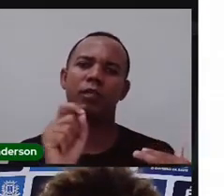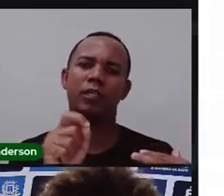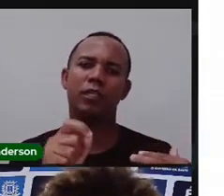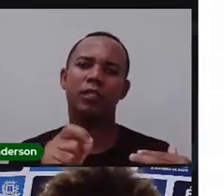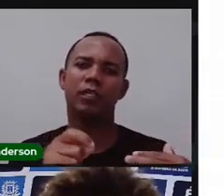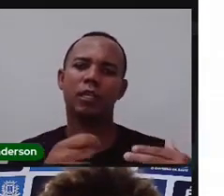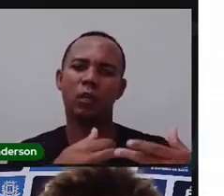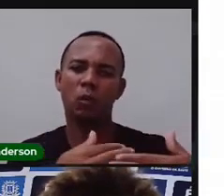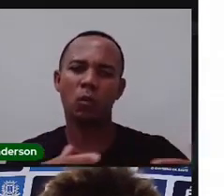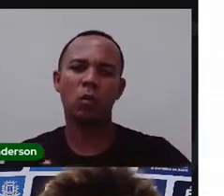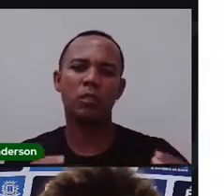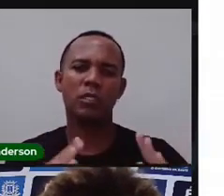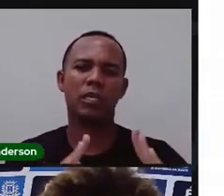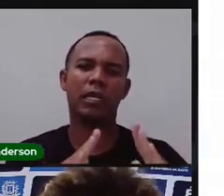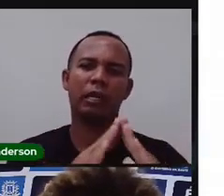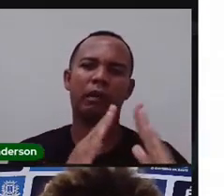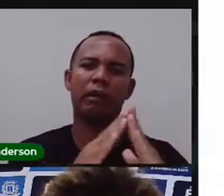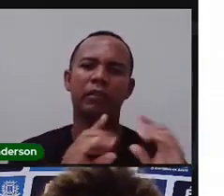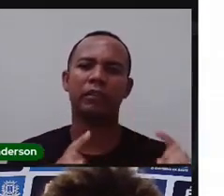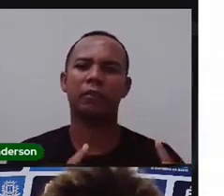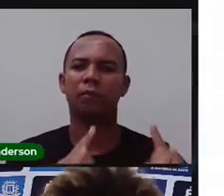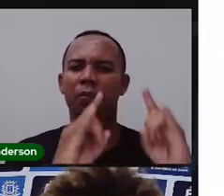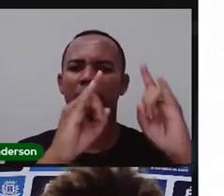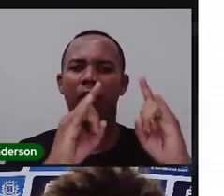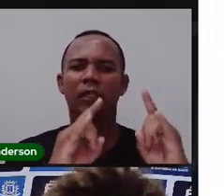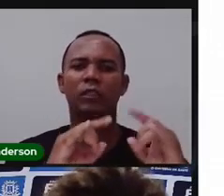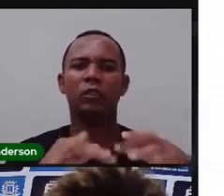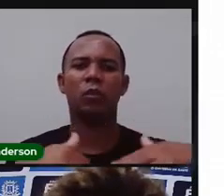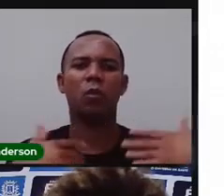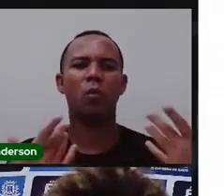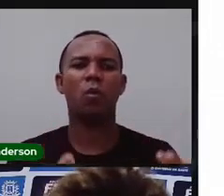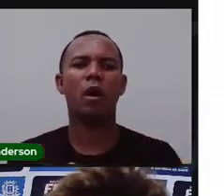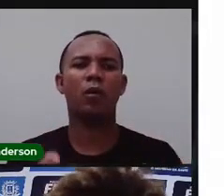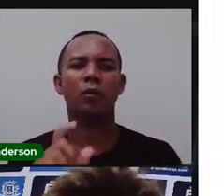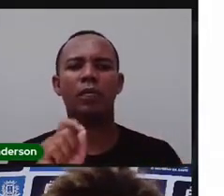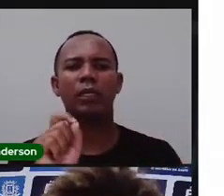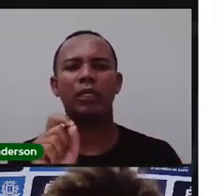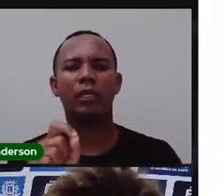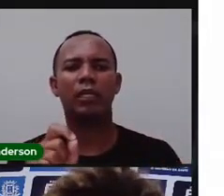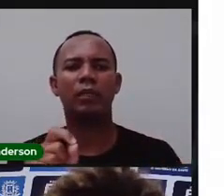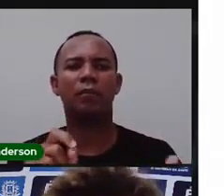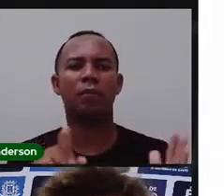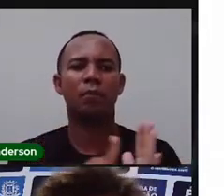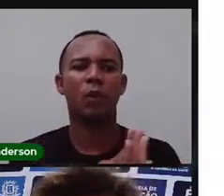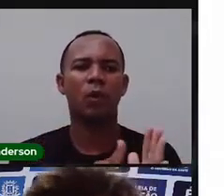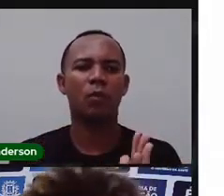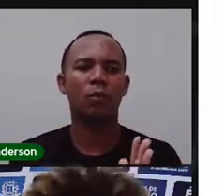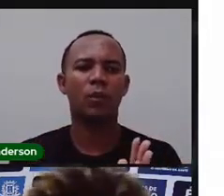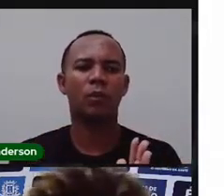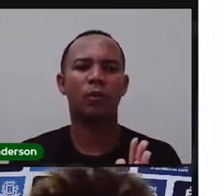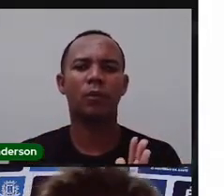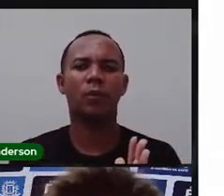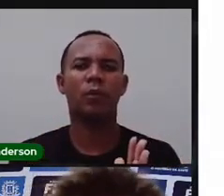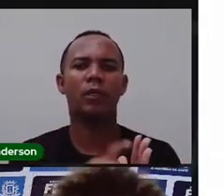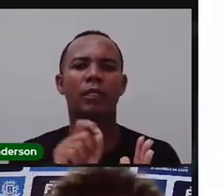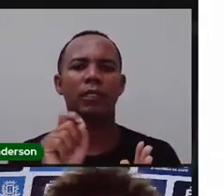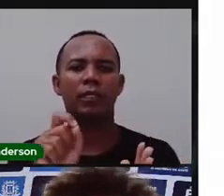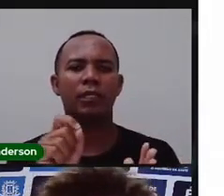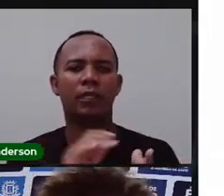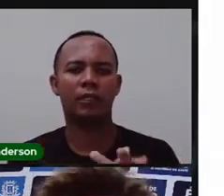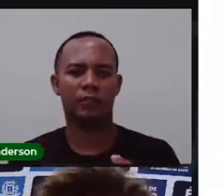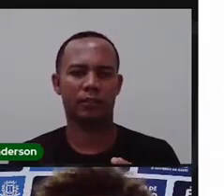patrimônios culturais? Dica para vocês. Está lá no texto, segredo.